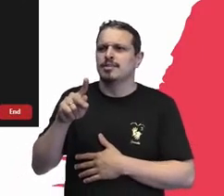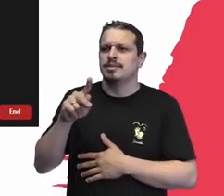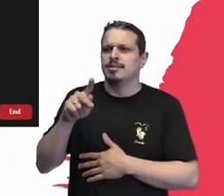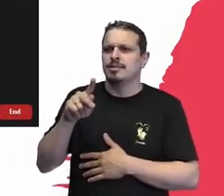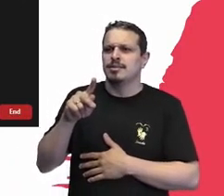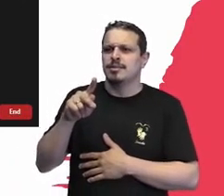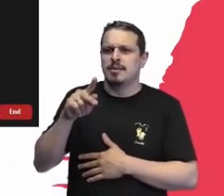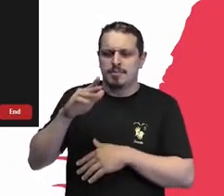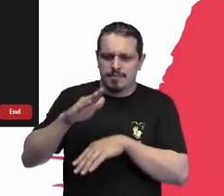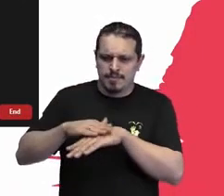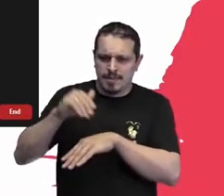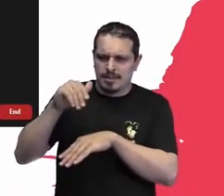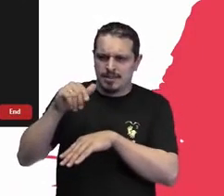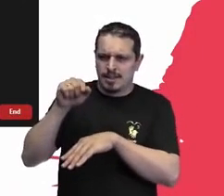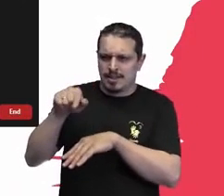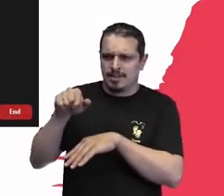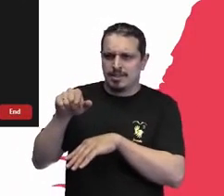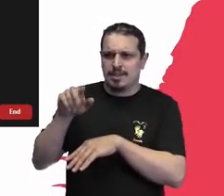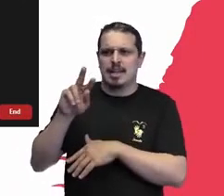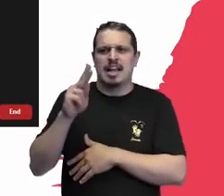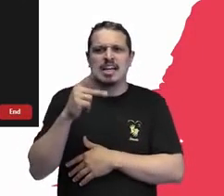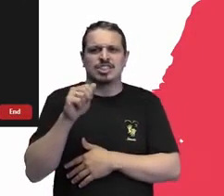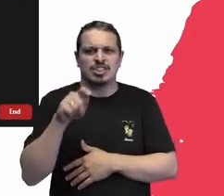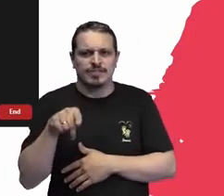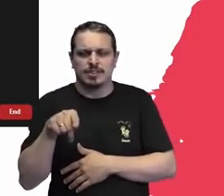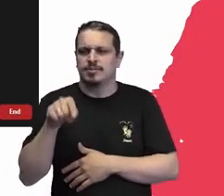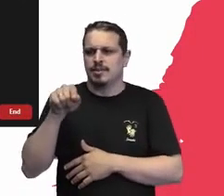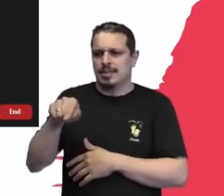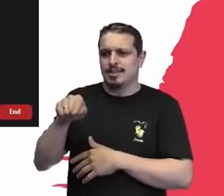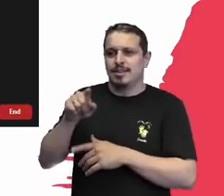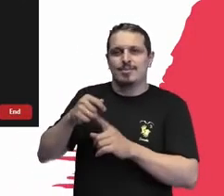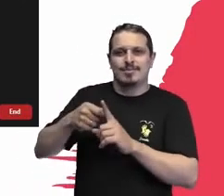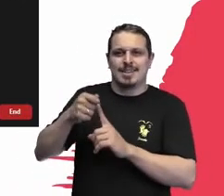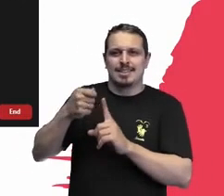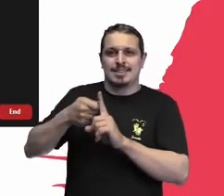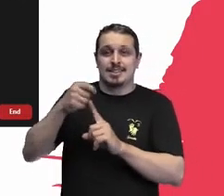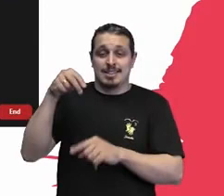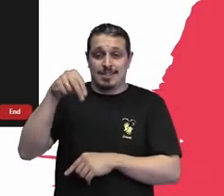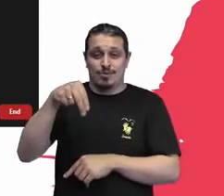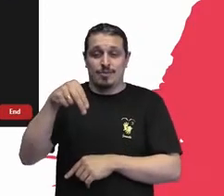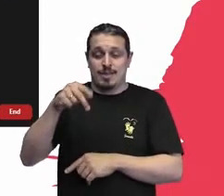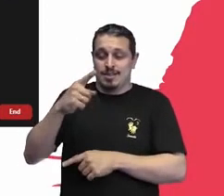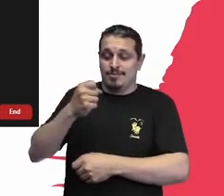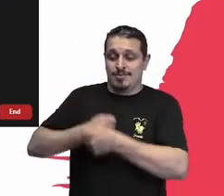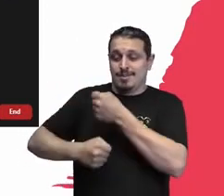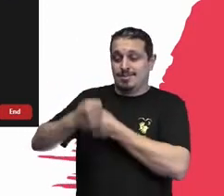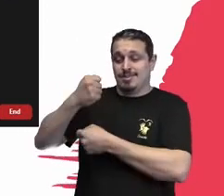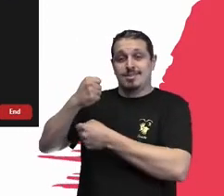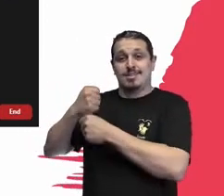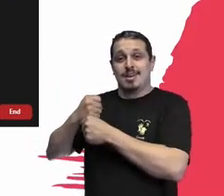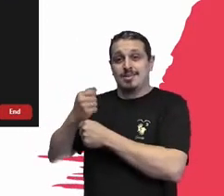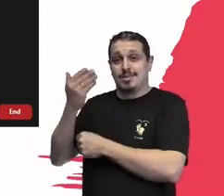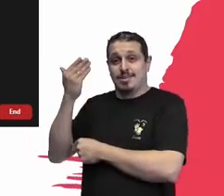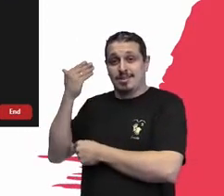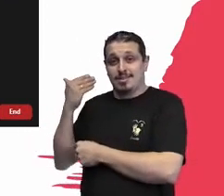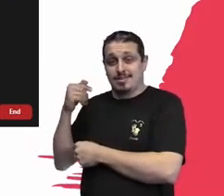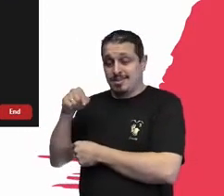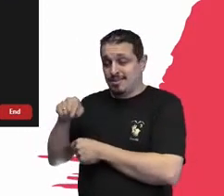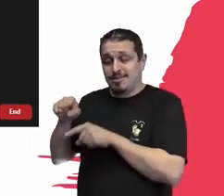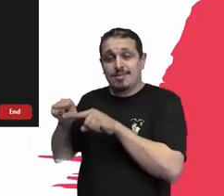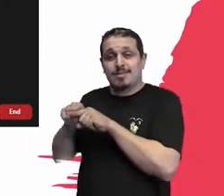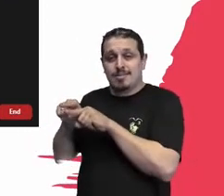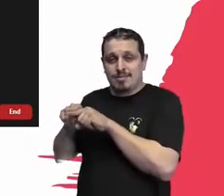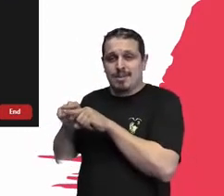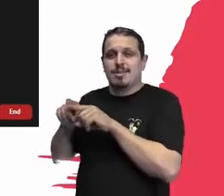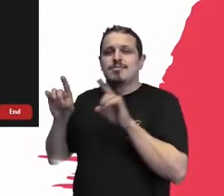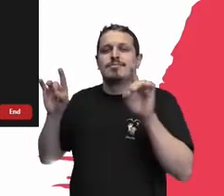quero mostrar o slide, a gente decidiu em novembro do ano passado, apenas. A Ju está bem aí no centro, porque é uma das especialistas que conduz